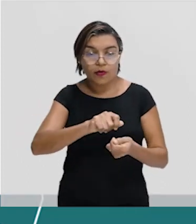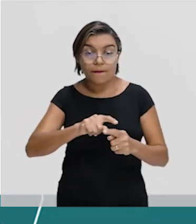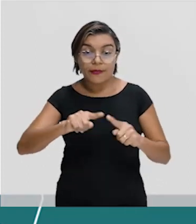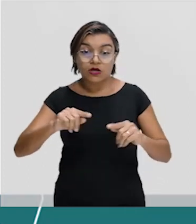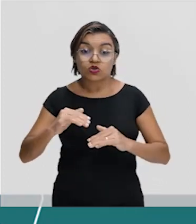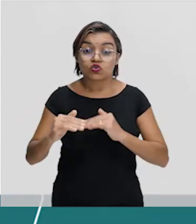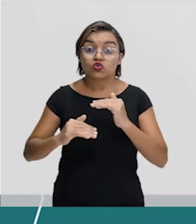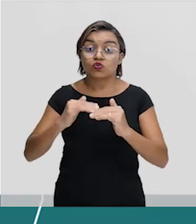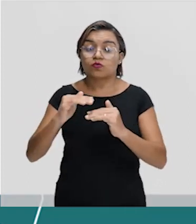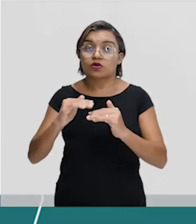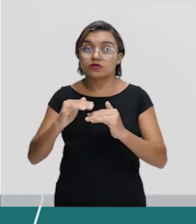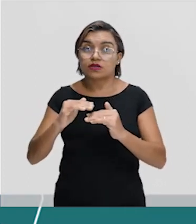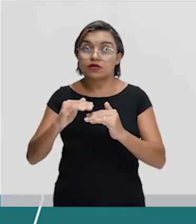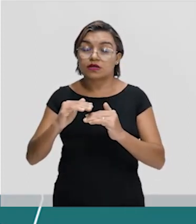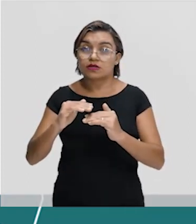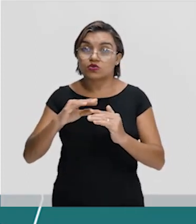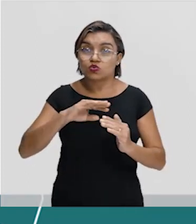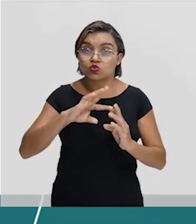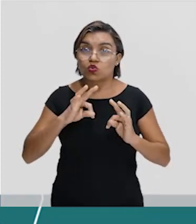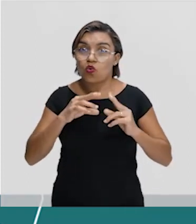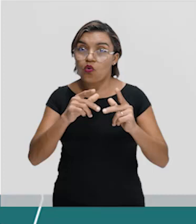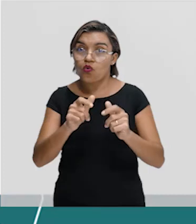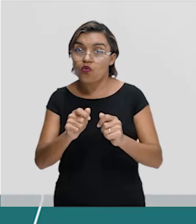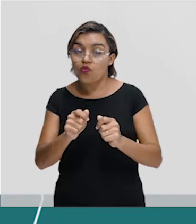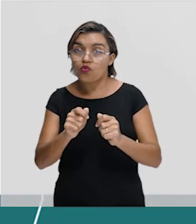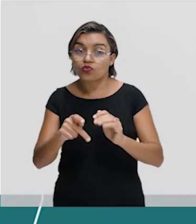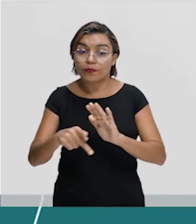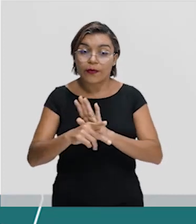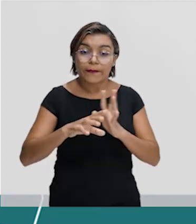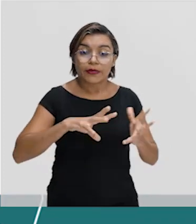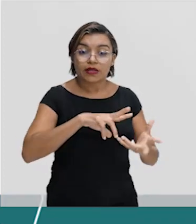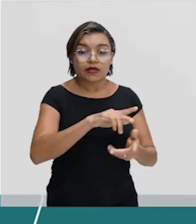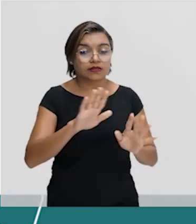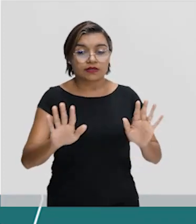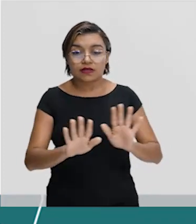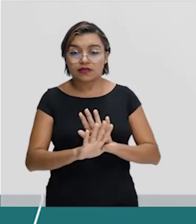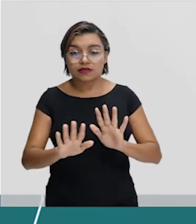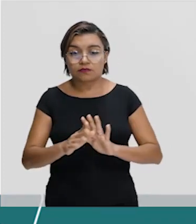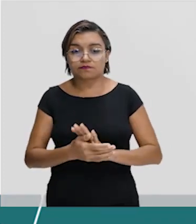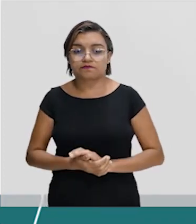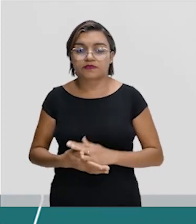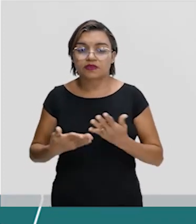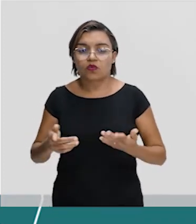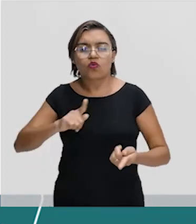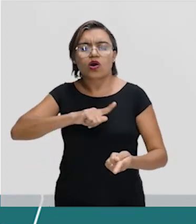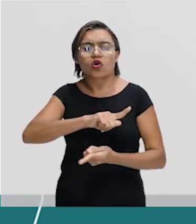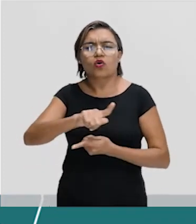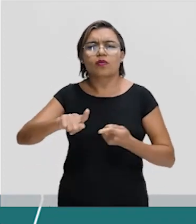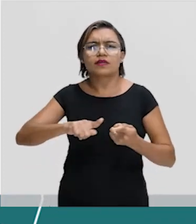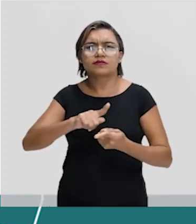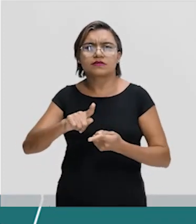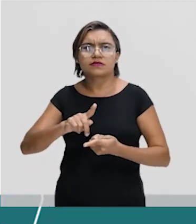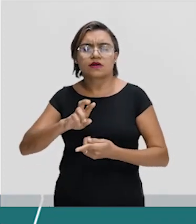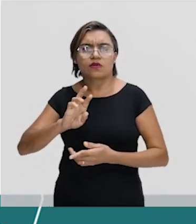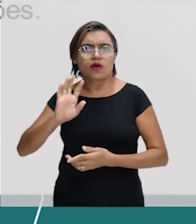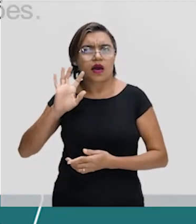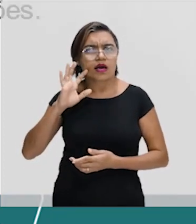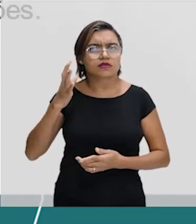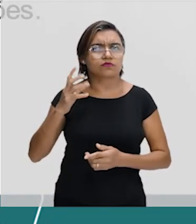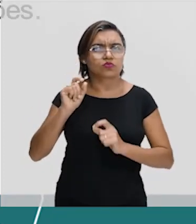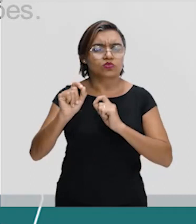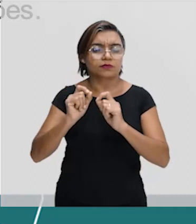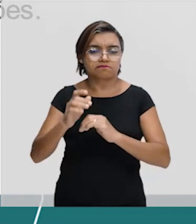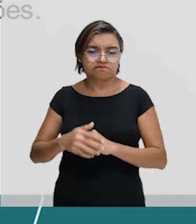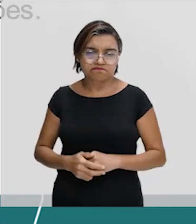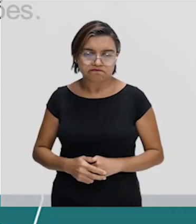uniforme em todo o planeta. Desse modo, pode-se afirmar que a globalização resultou no quê? Letra A. Melhoria da